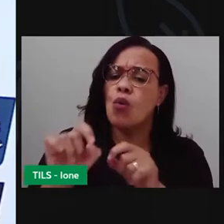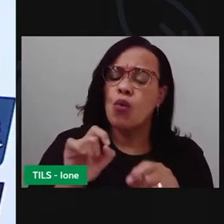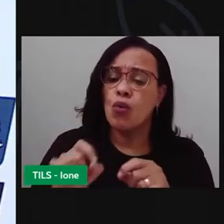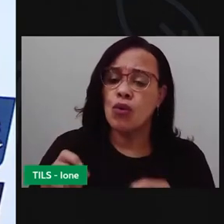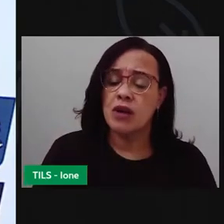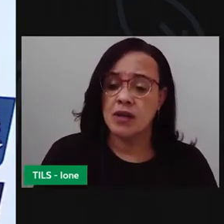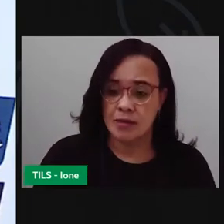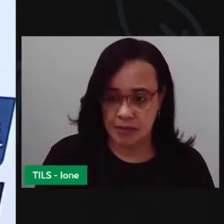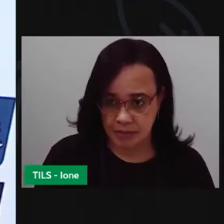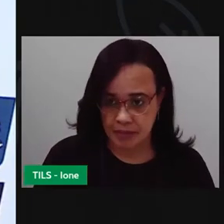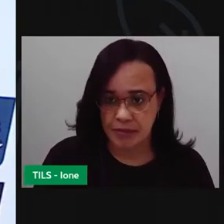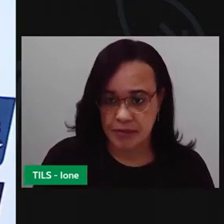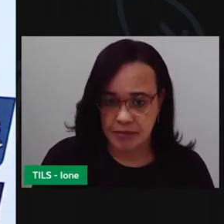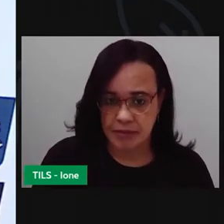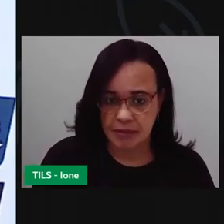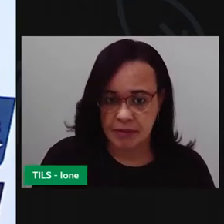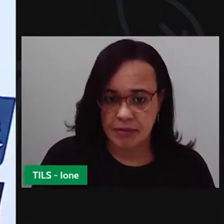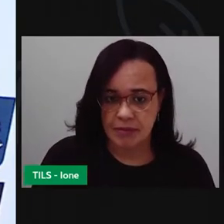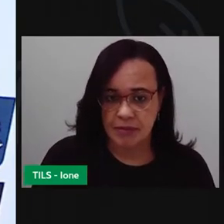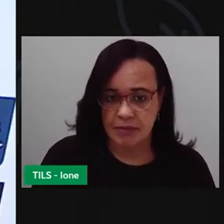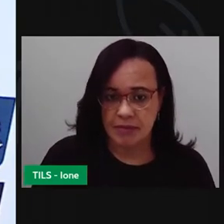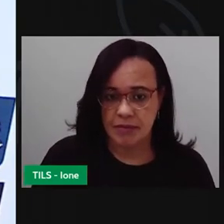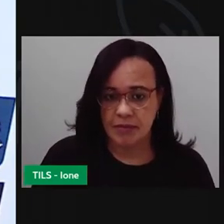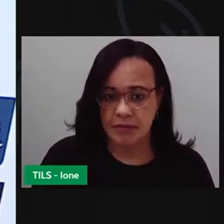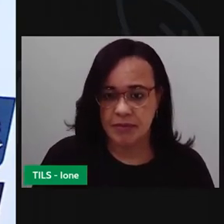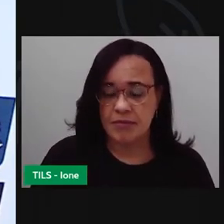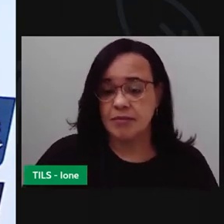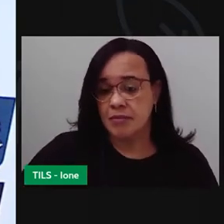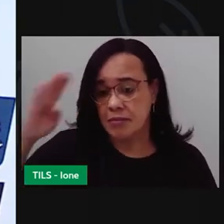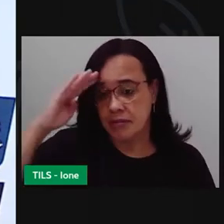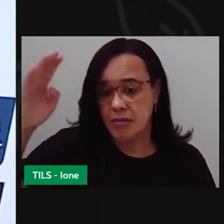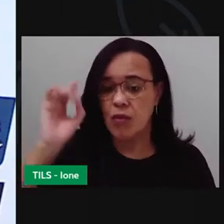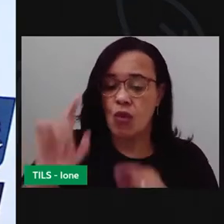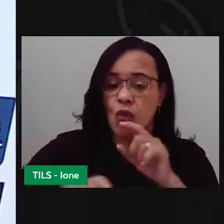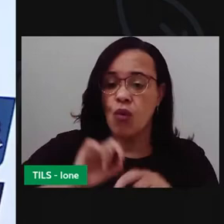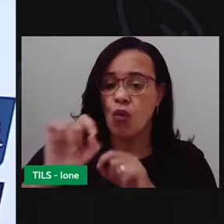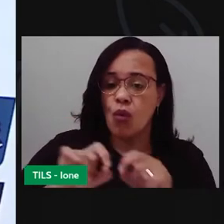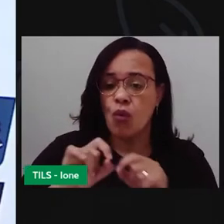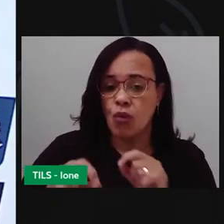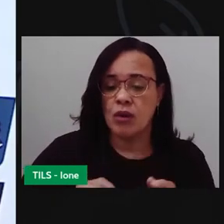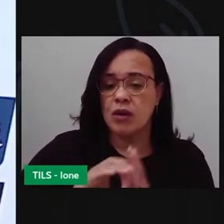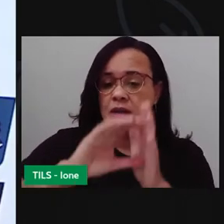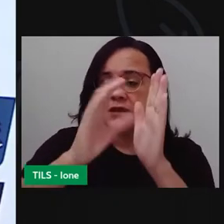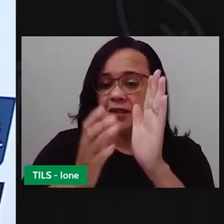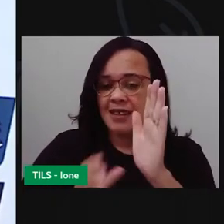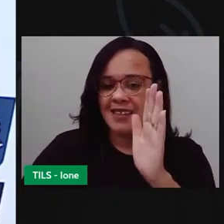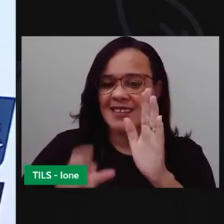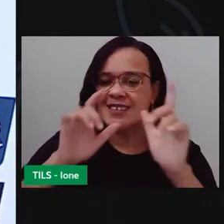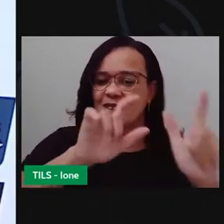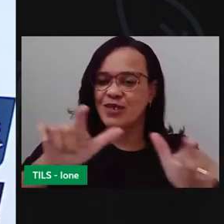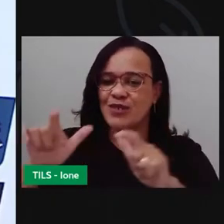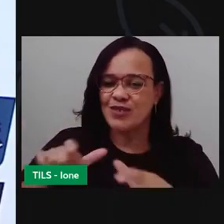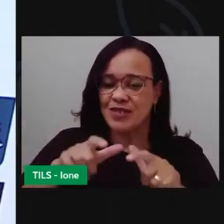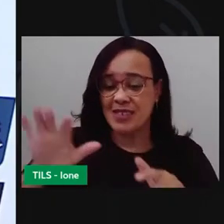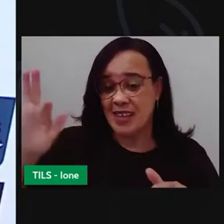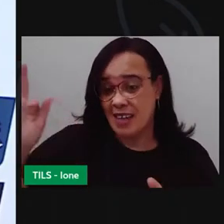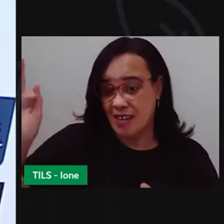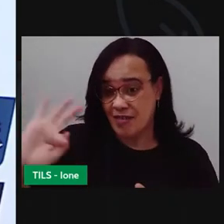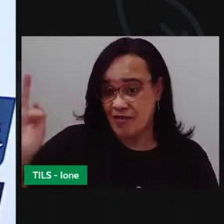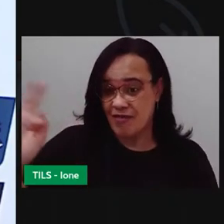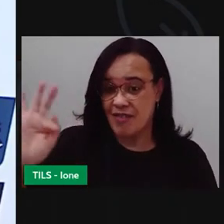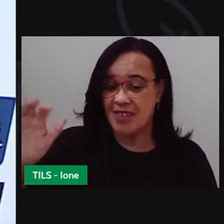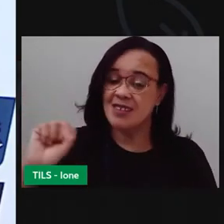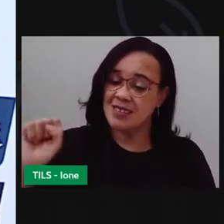as principais características desse lugar e